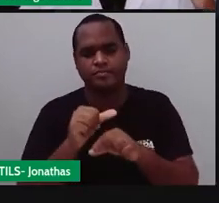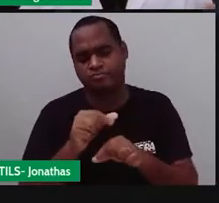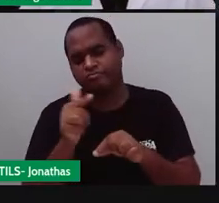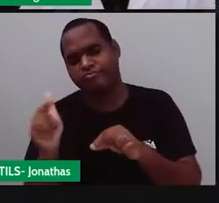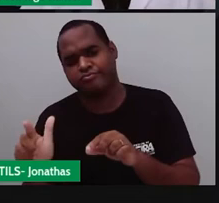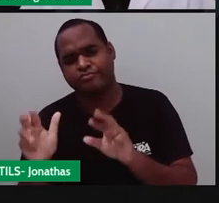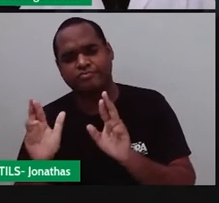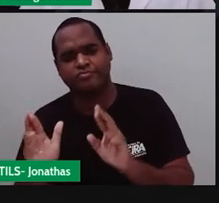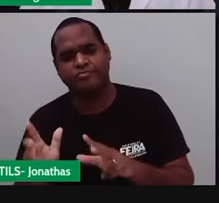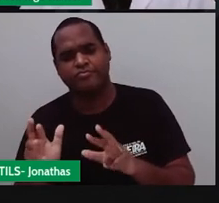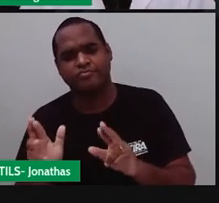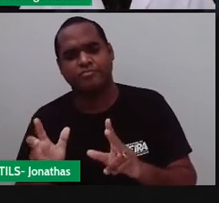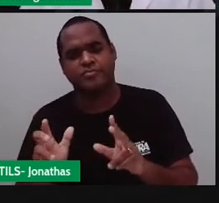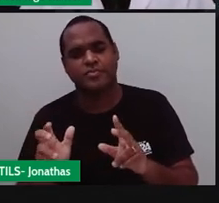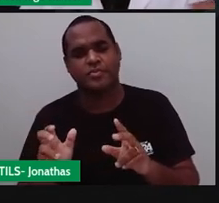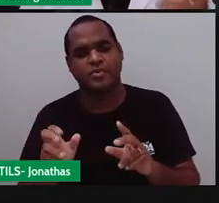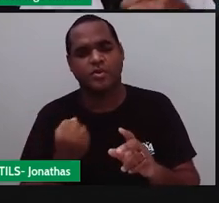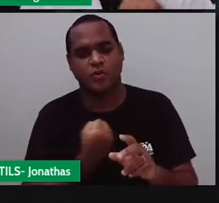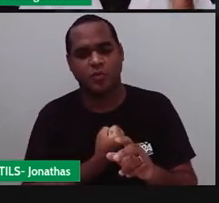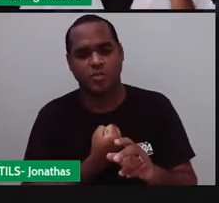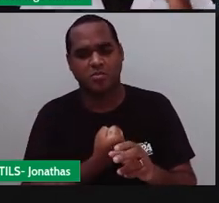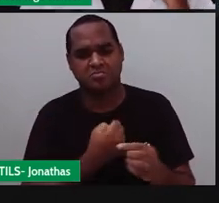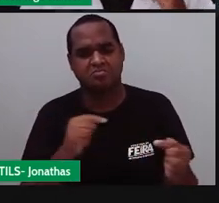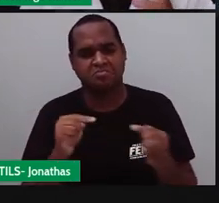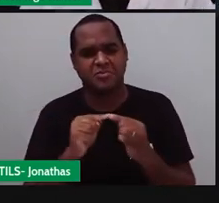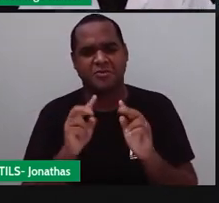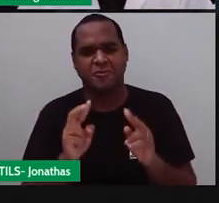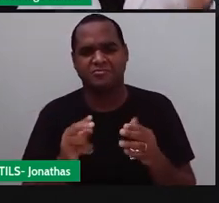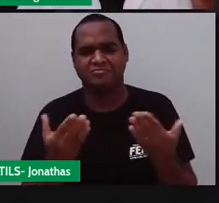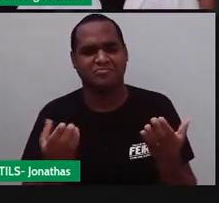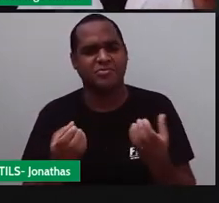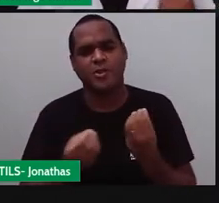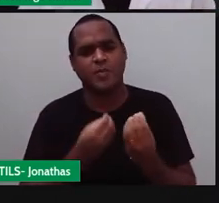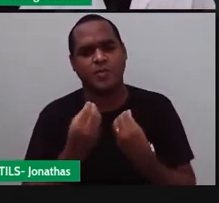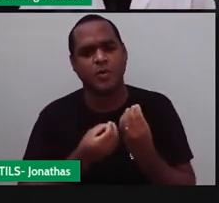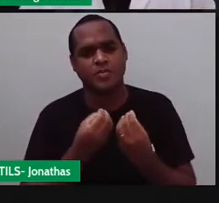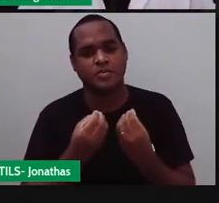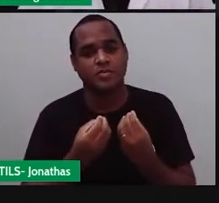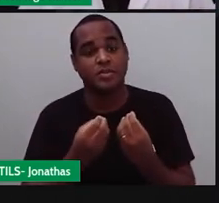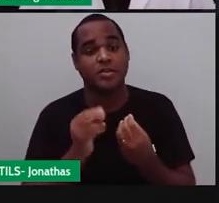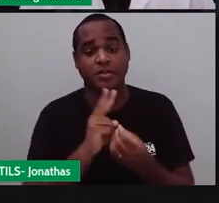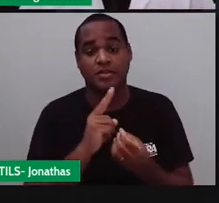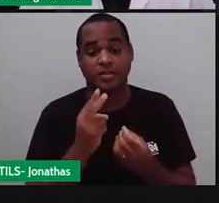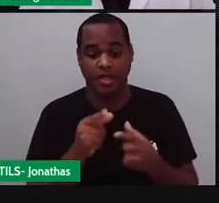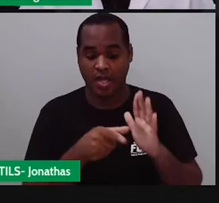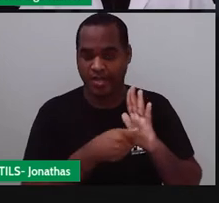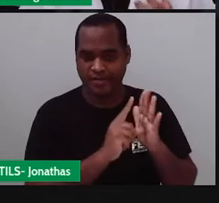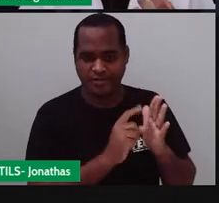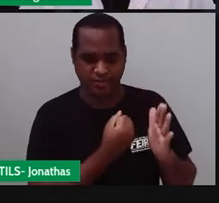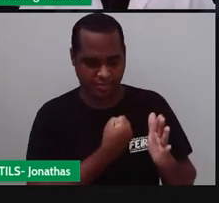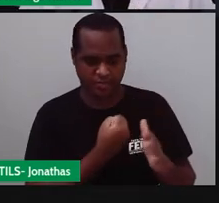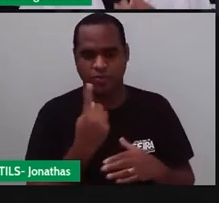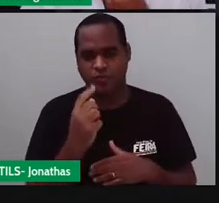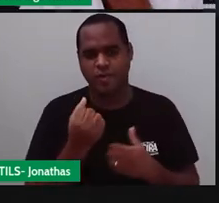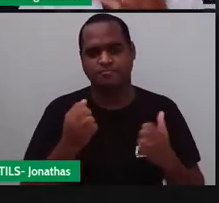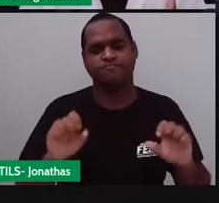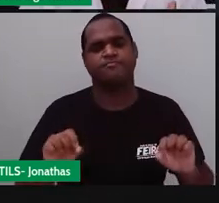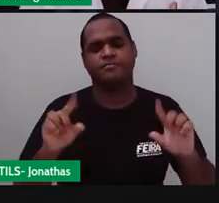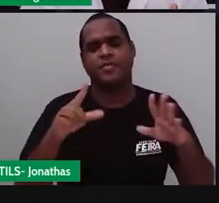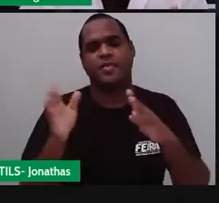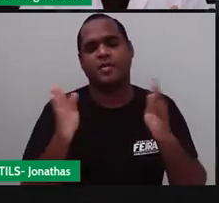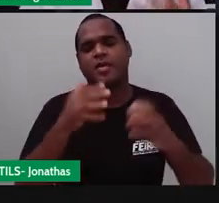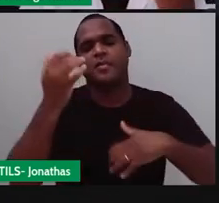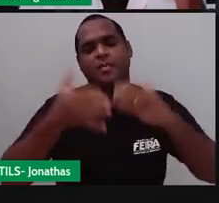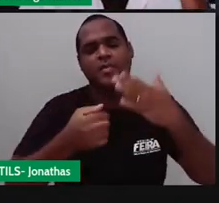decimal e faz virar um número com vírgula? Na aula 18, na aula anterior a essa, você viu, eu falei com